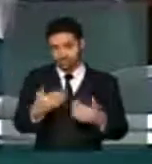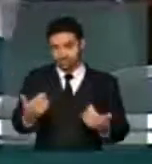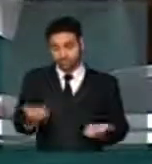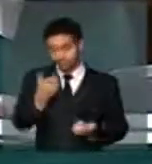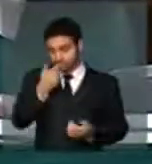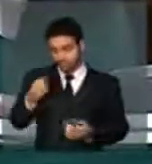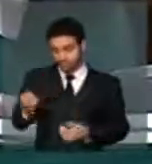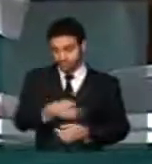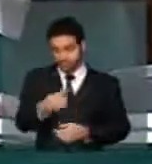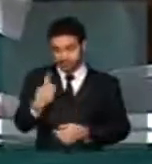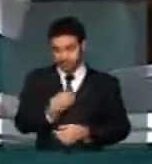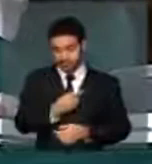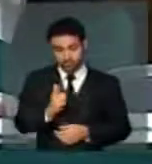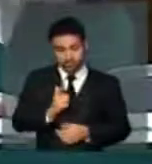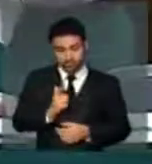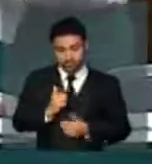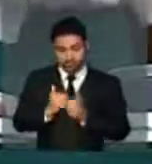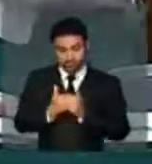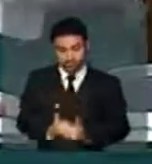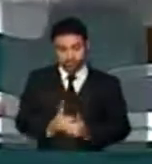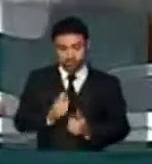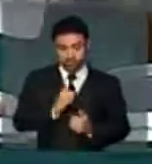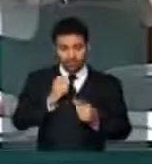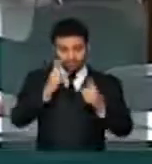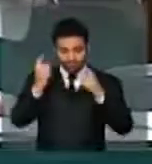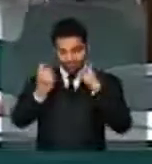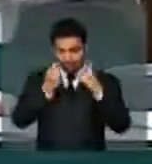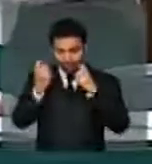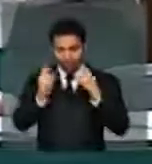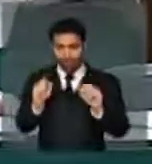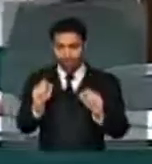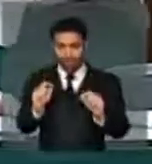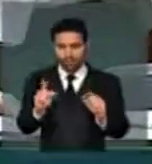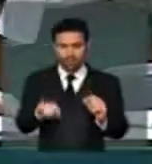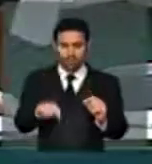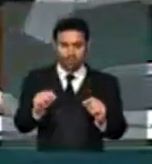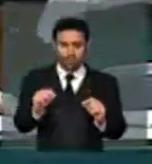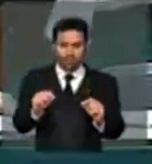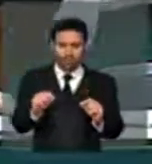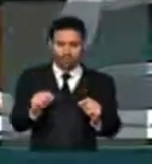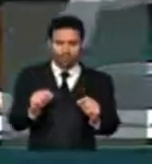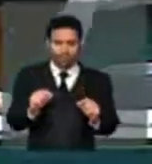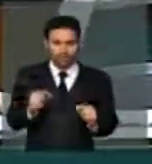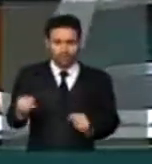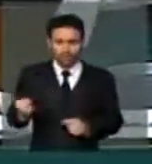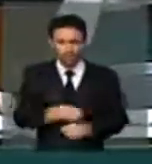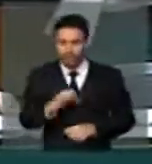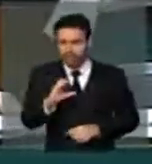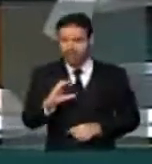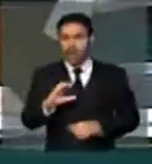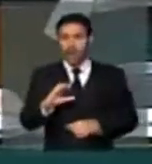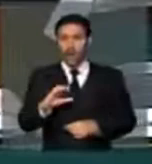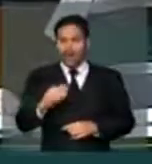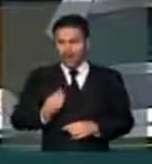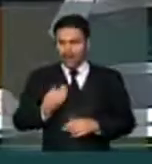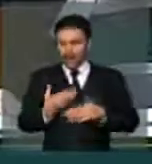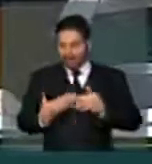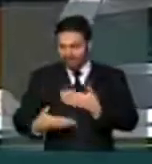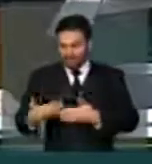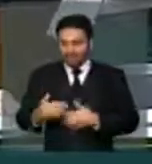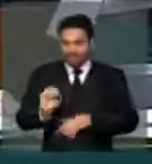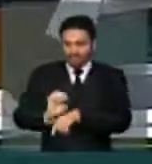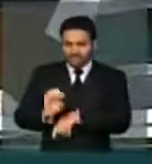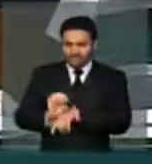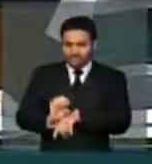a gente está acompanhando e com muita preocupação, é esse novo ciclo que os estados e os municípios